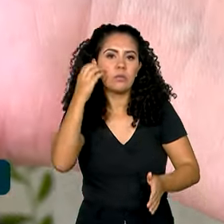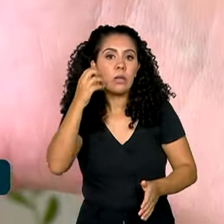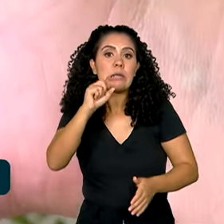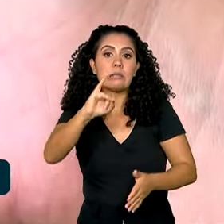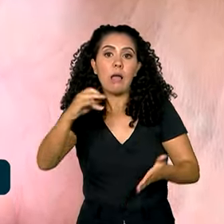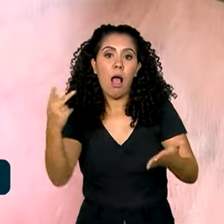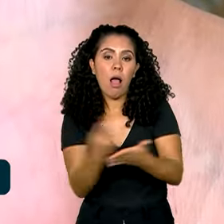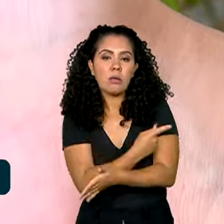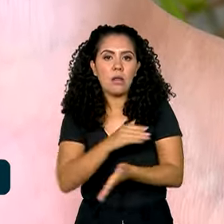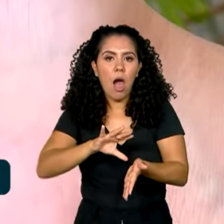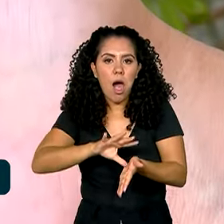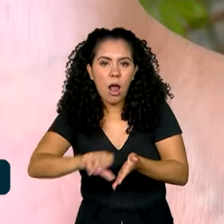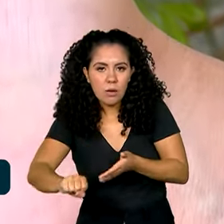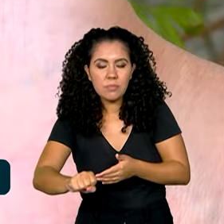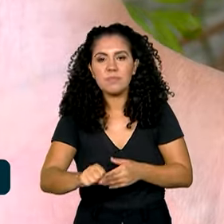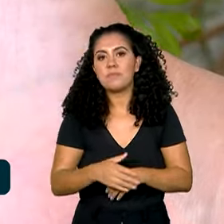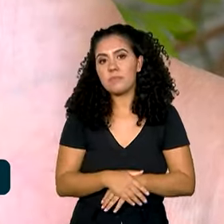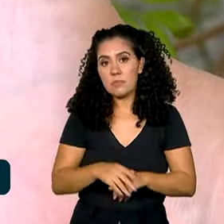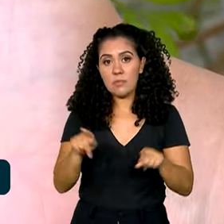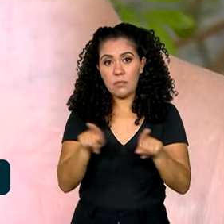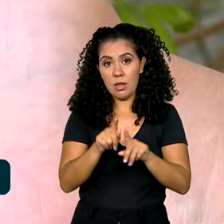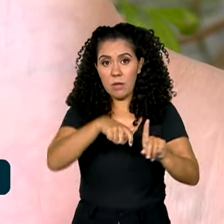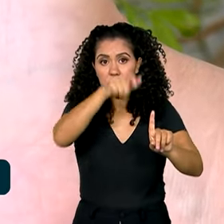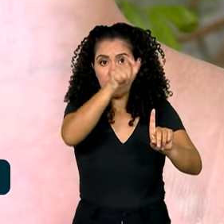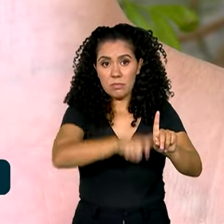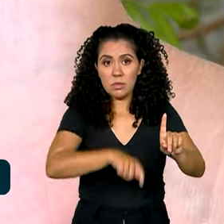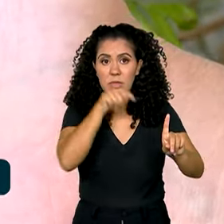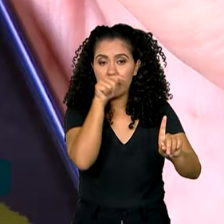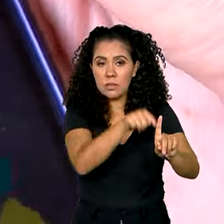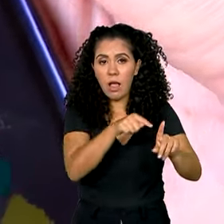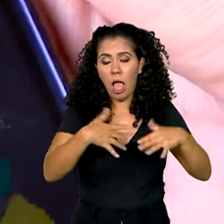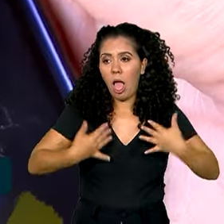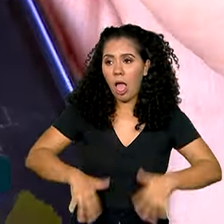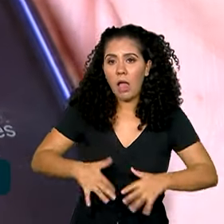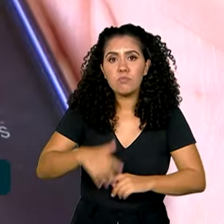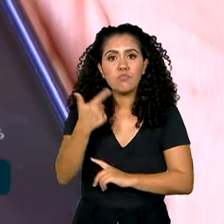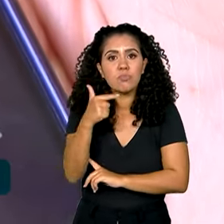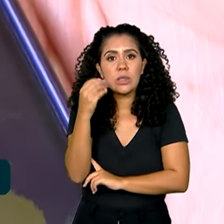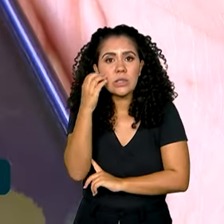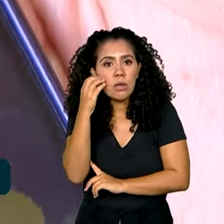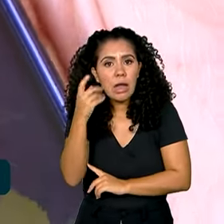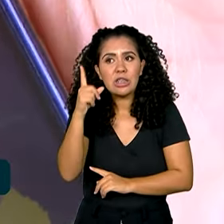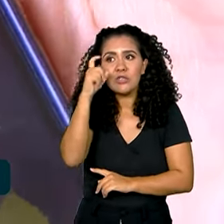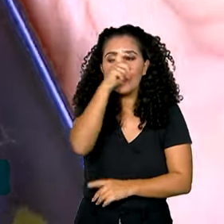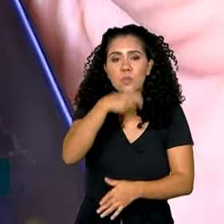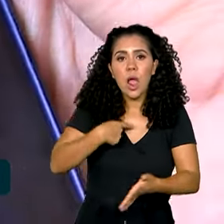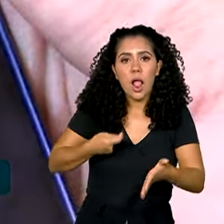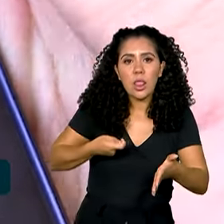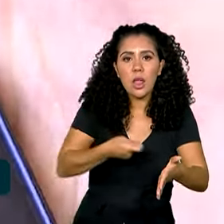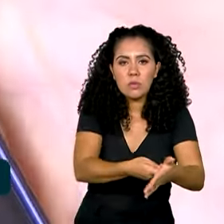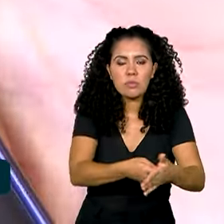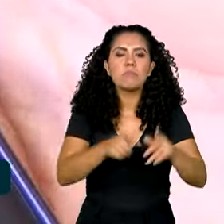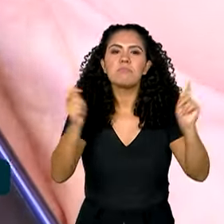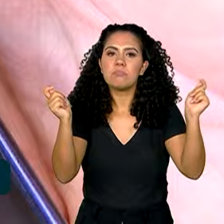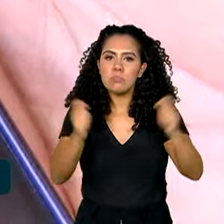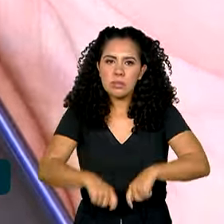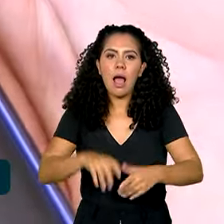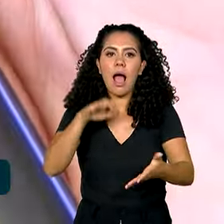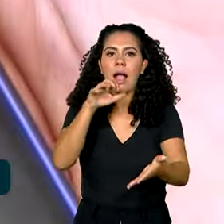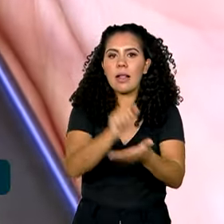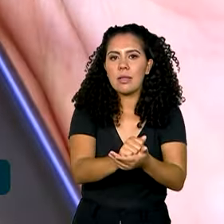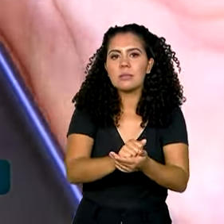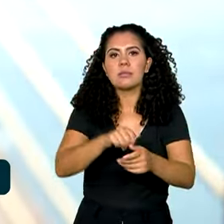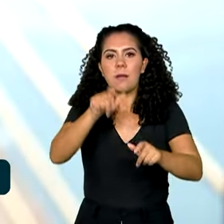Como na maioria das vezes, o titular fica sem o aparelho, dificultando a denúncia, é possível cadastrar pessoas de